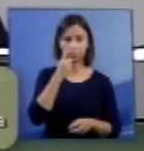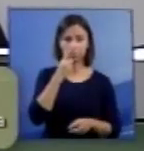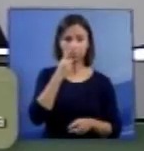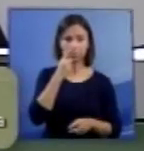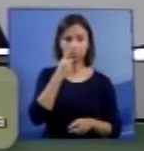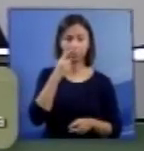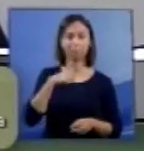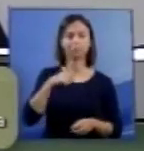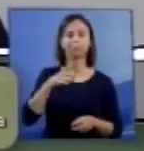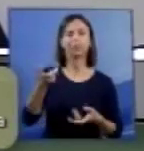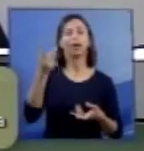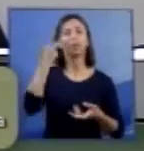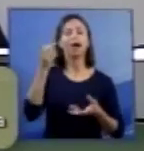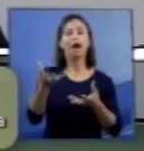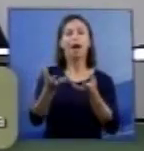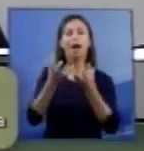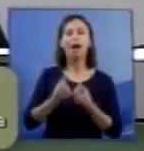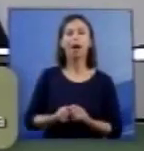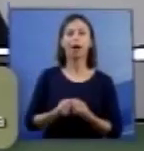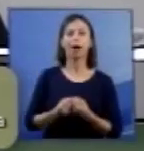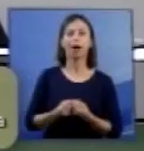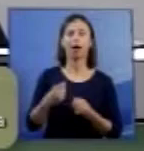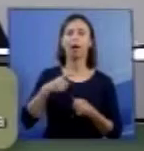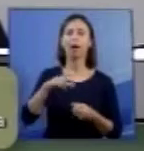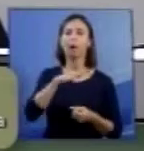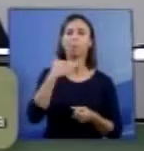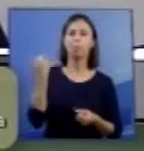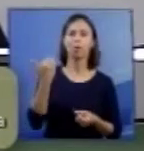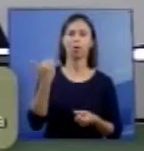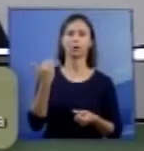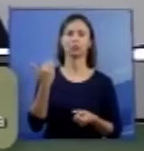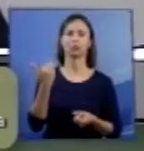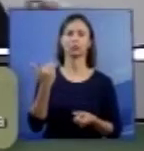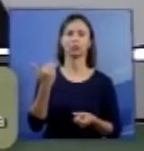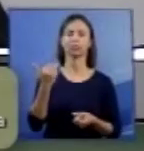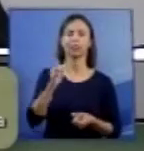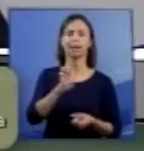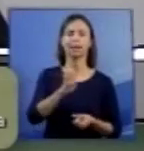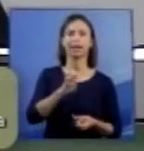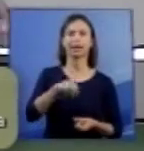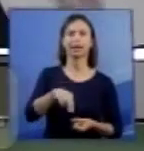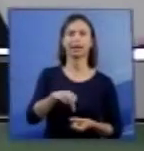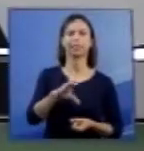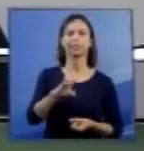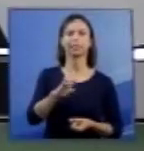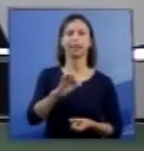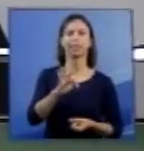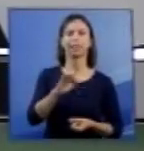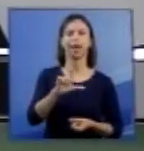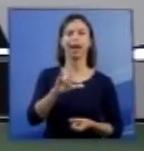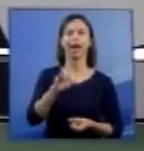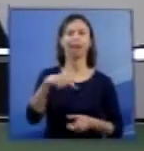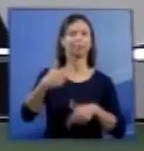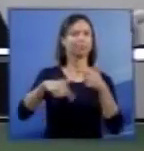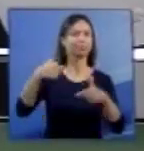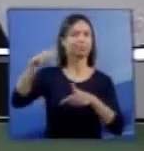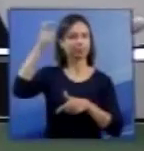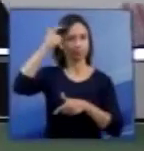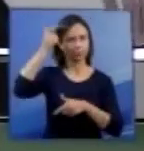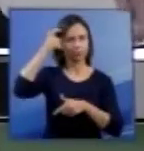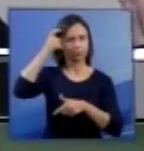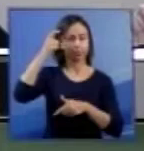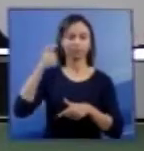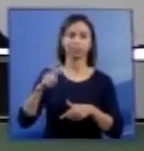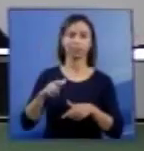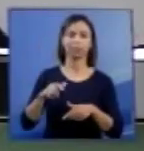em se admitindo a morte encefálica, pressupõe-se a possibilidade de doação de órgãos. Enfim,